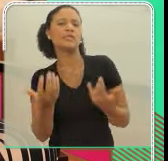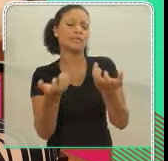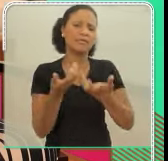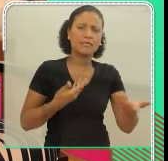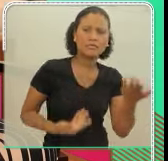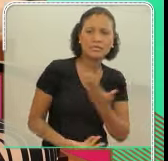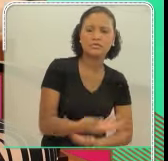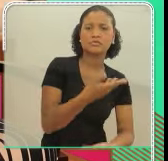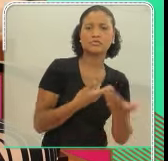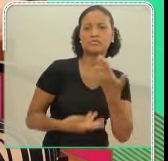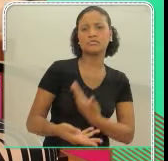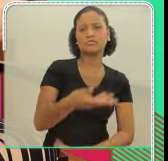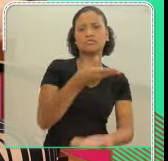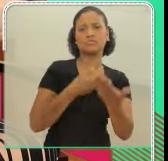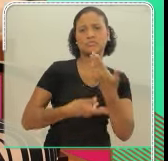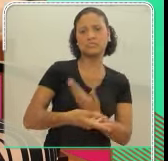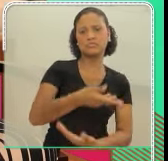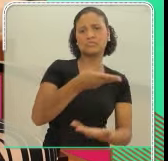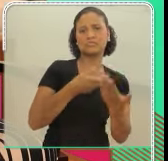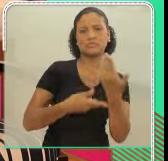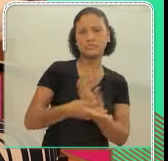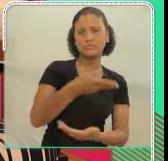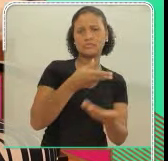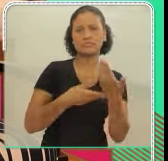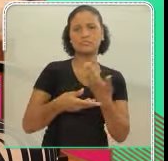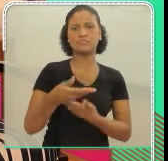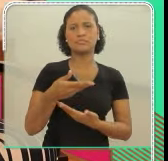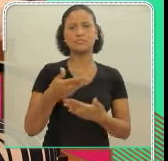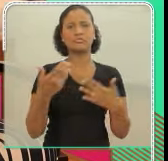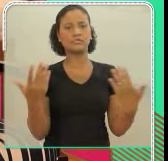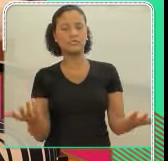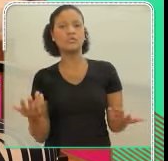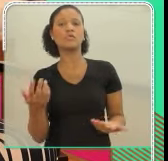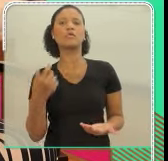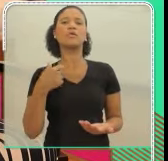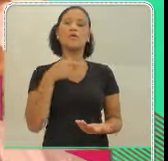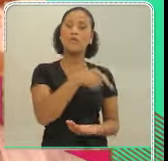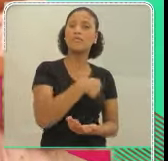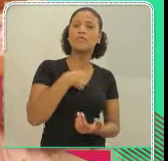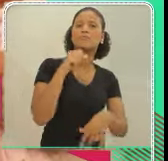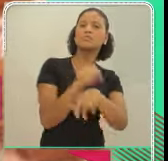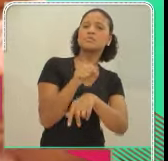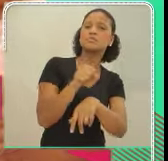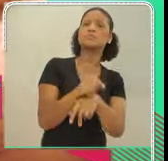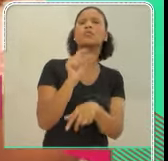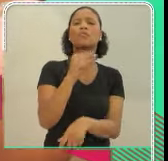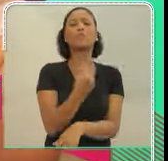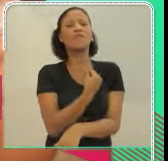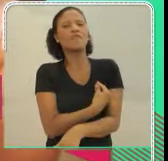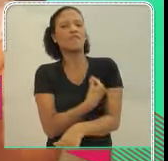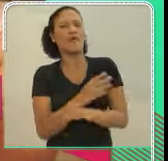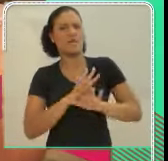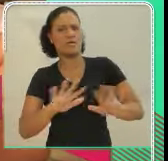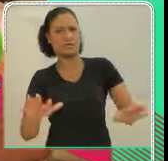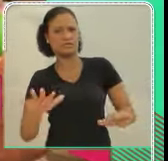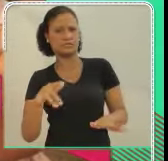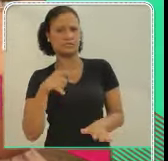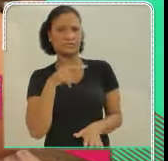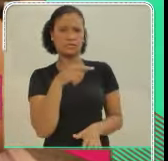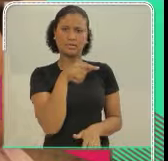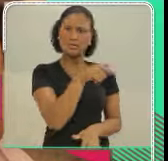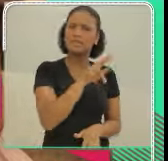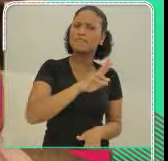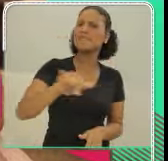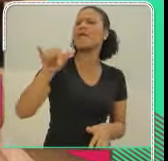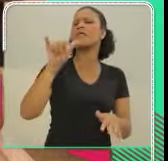jogar, quer interagir. E ela, espero que